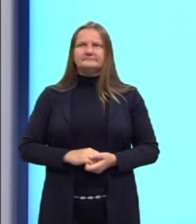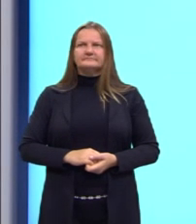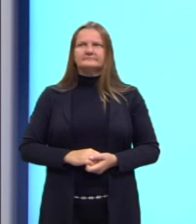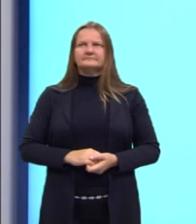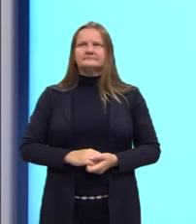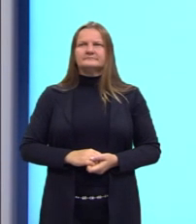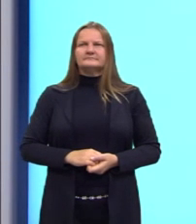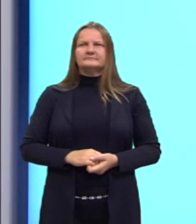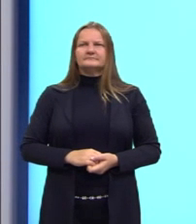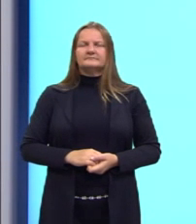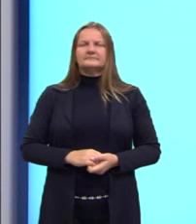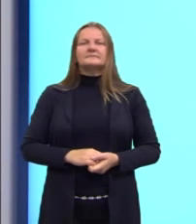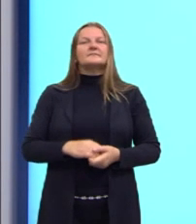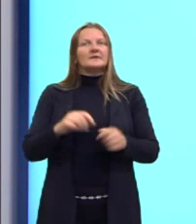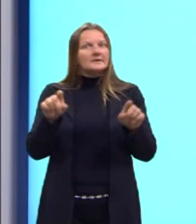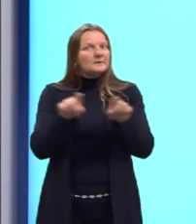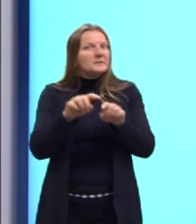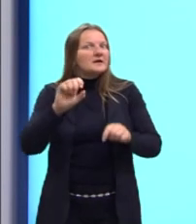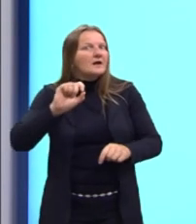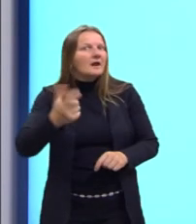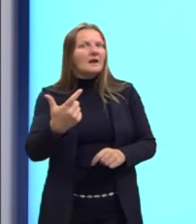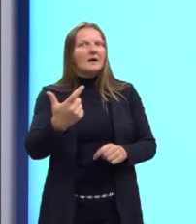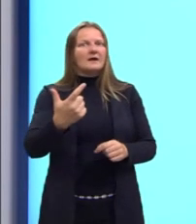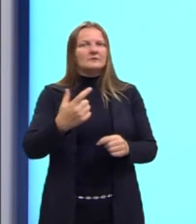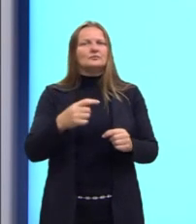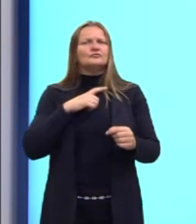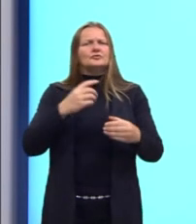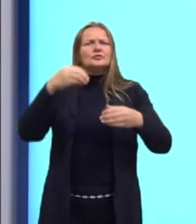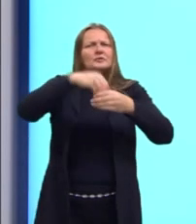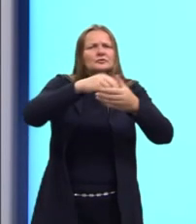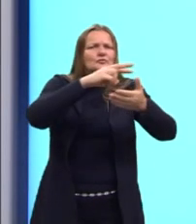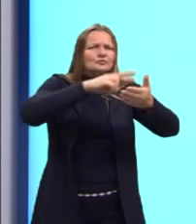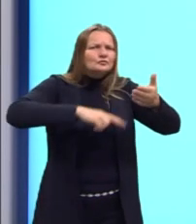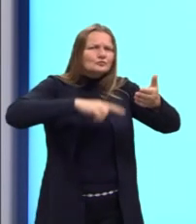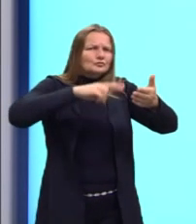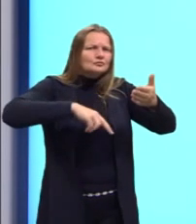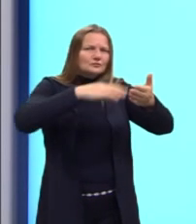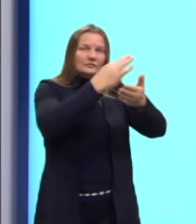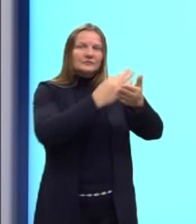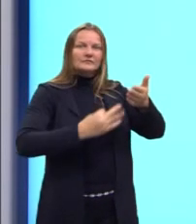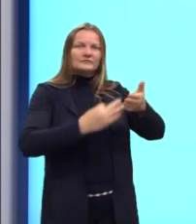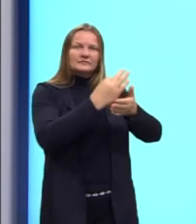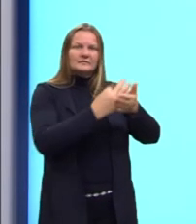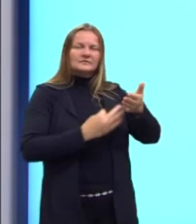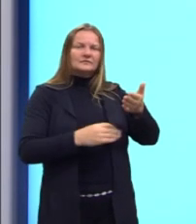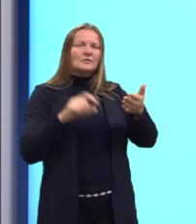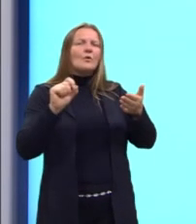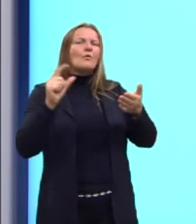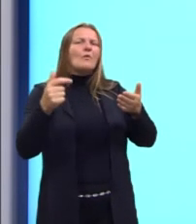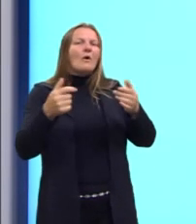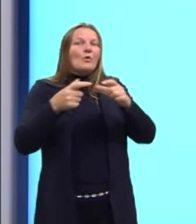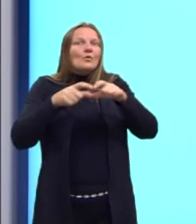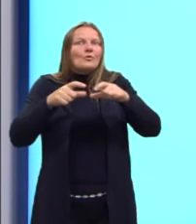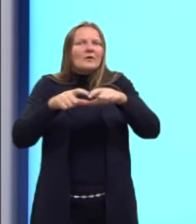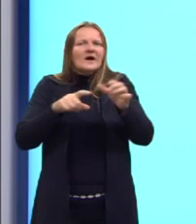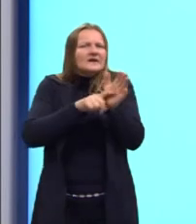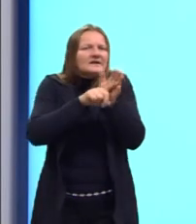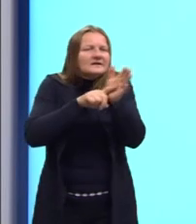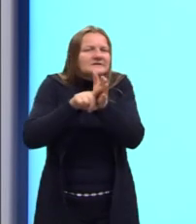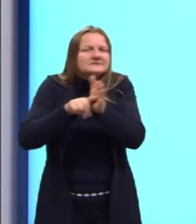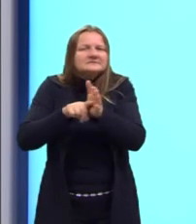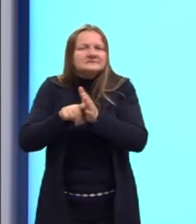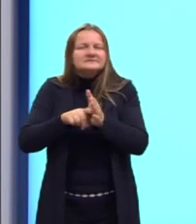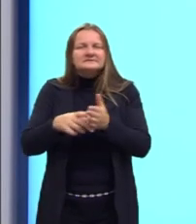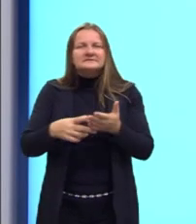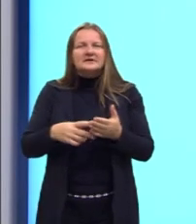E aí, é claro que a gente vai para dentro do texto. Qual o melhor lugar para analisar